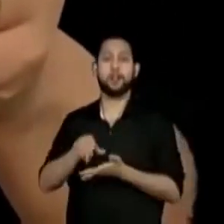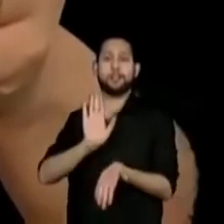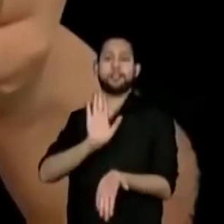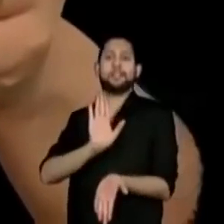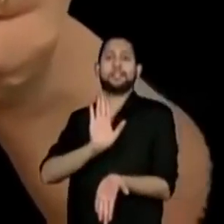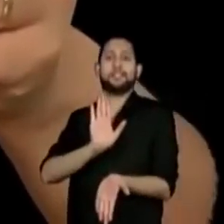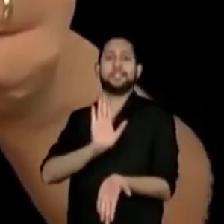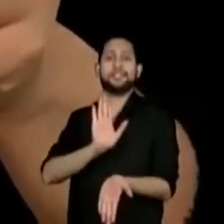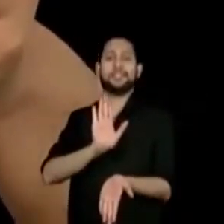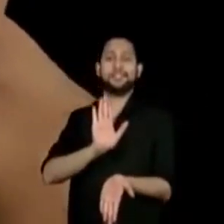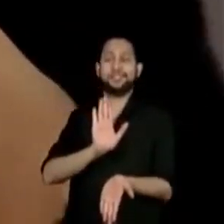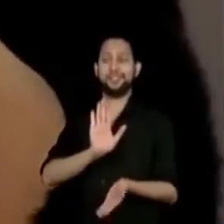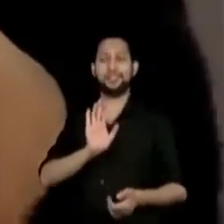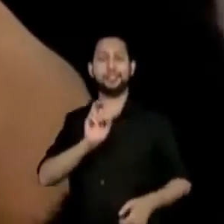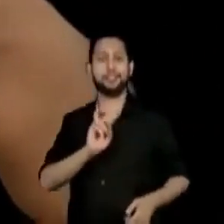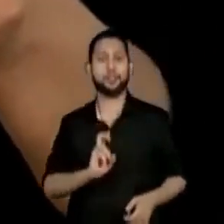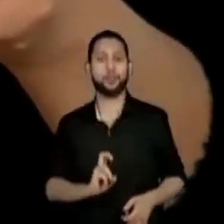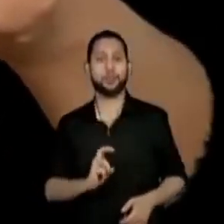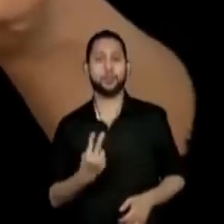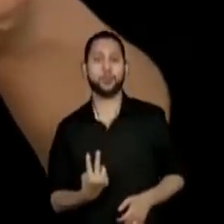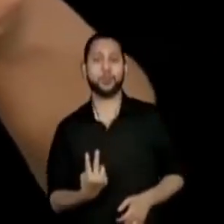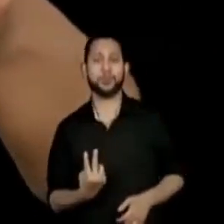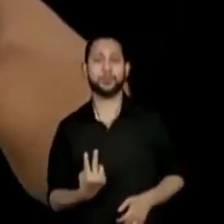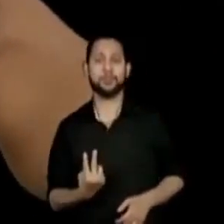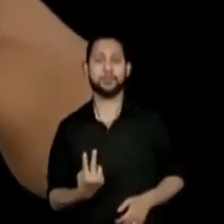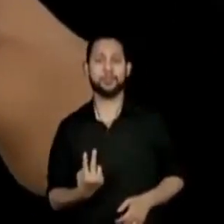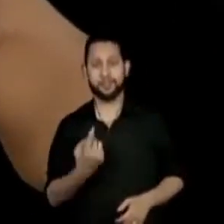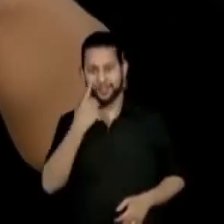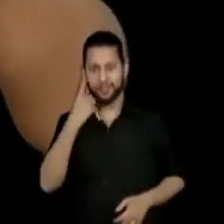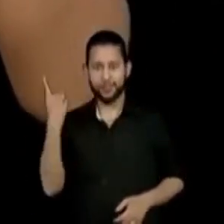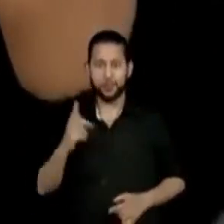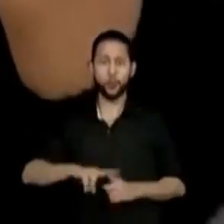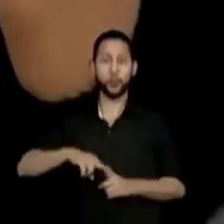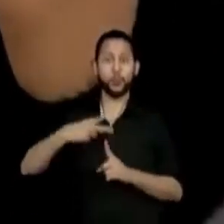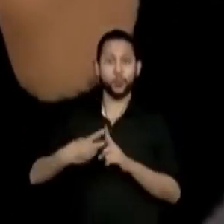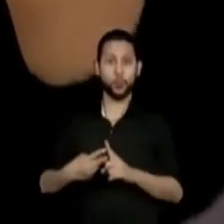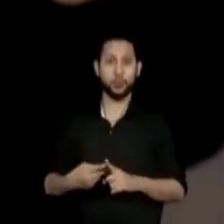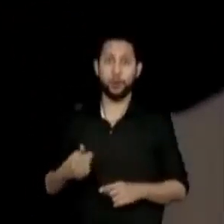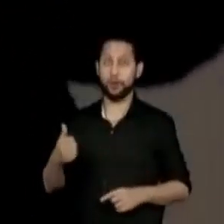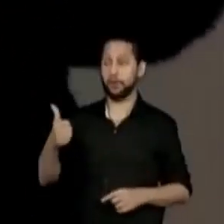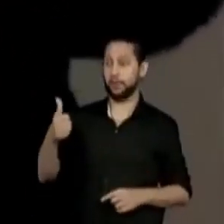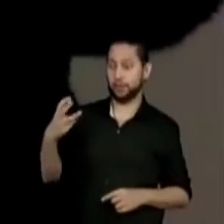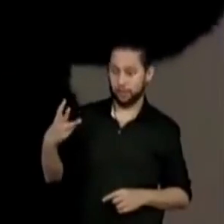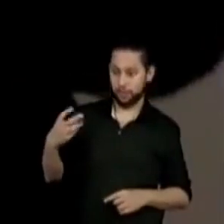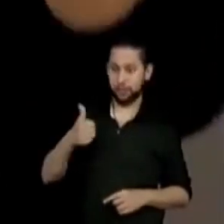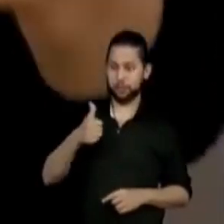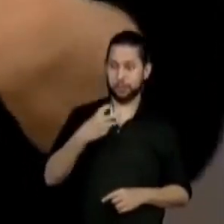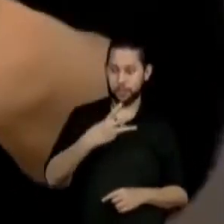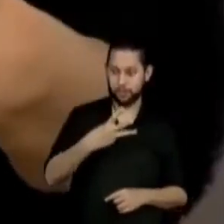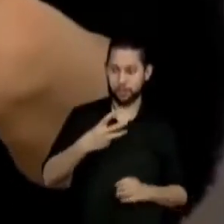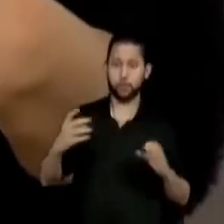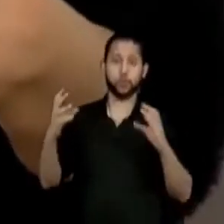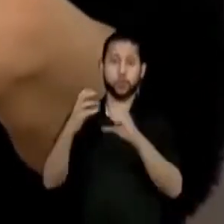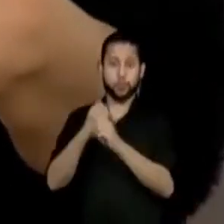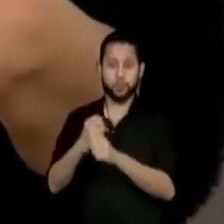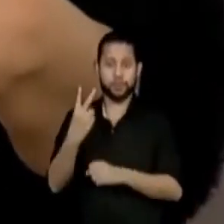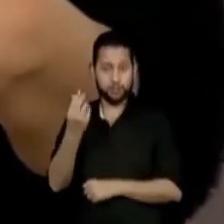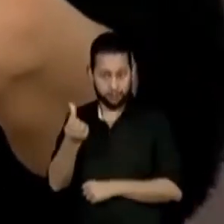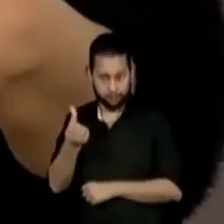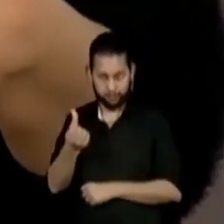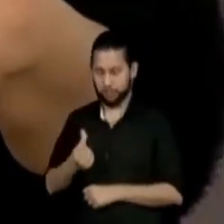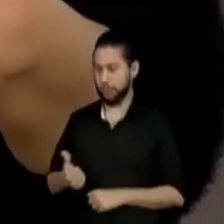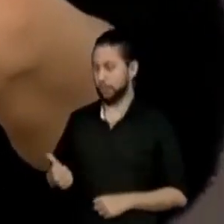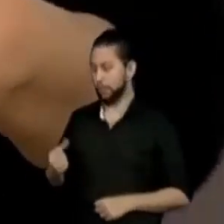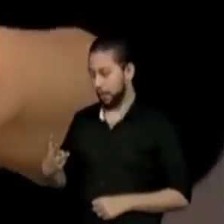Hum, entendi, pro. Vamos lá. O dobro, que é 13 mais 13. Eu já tinha descoberto que era